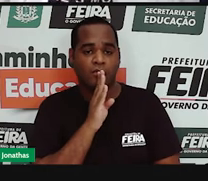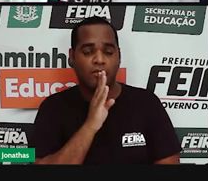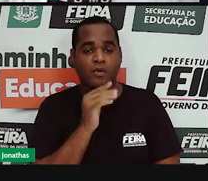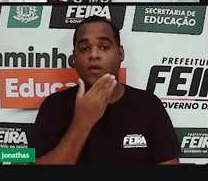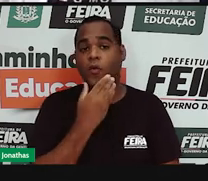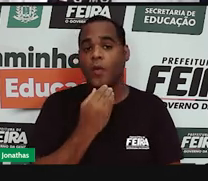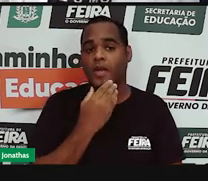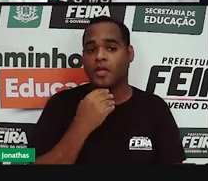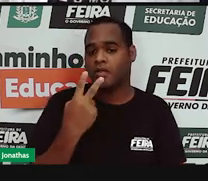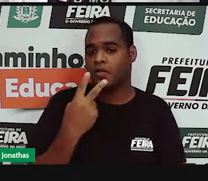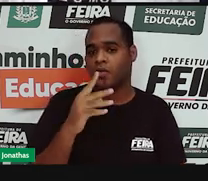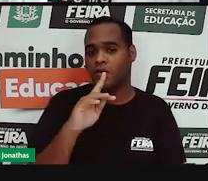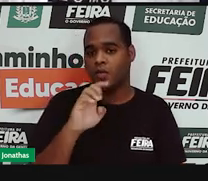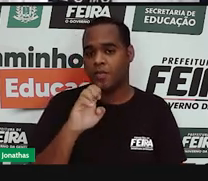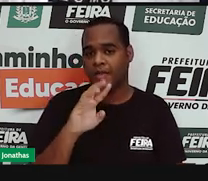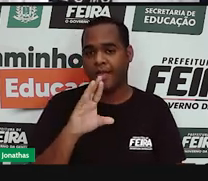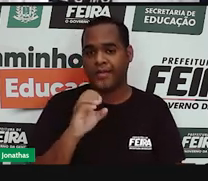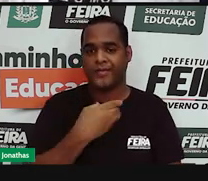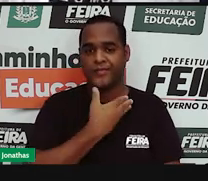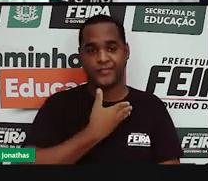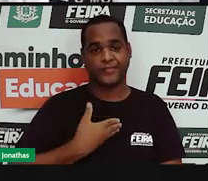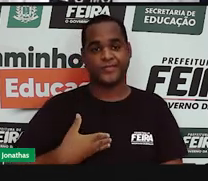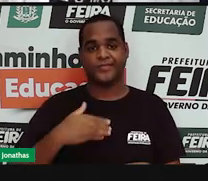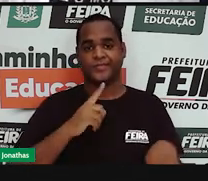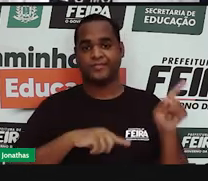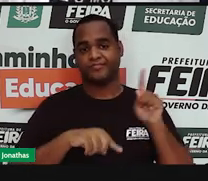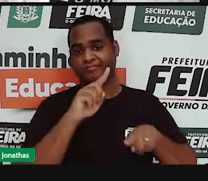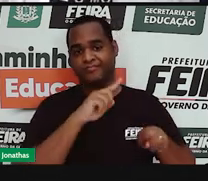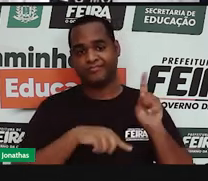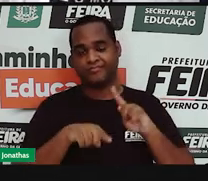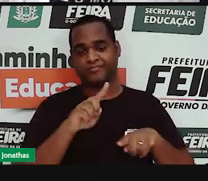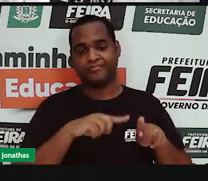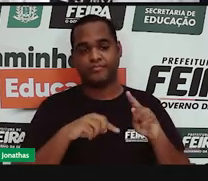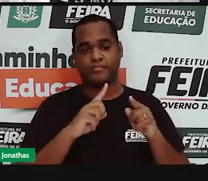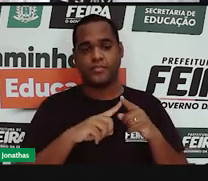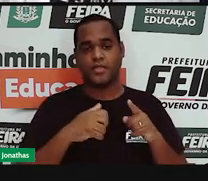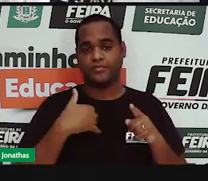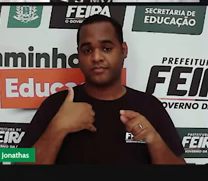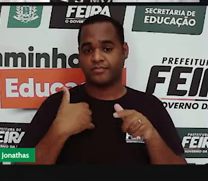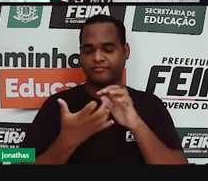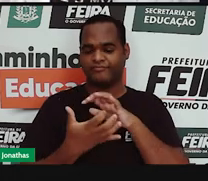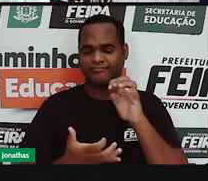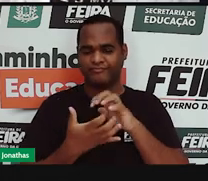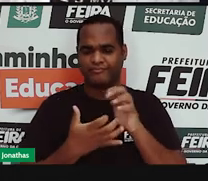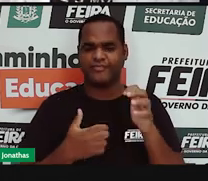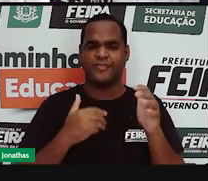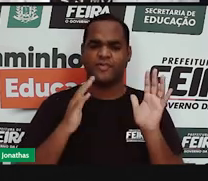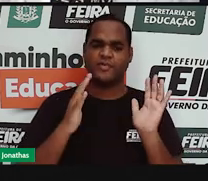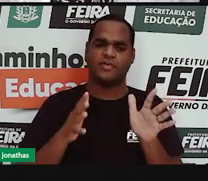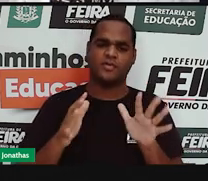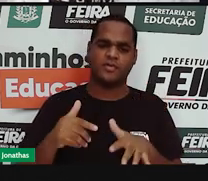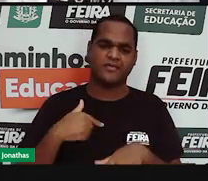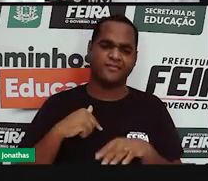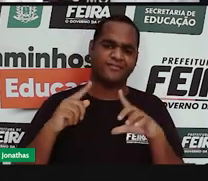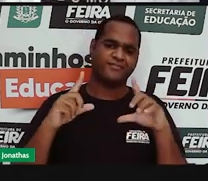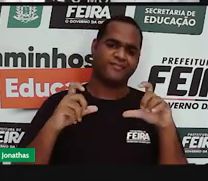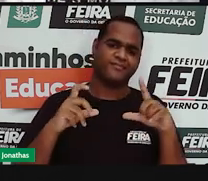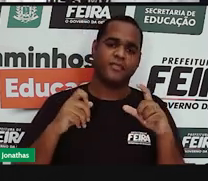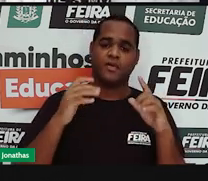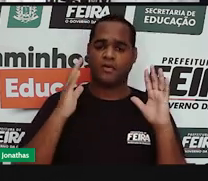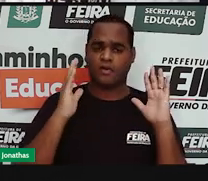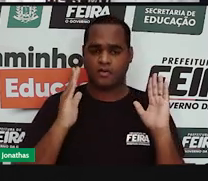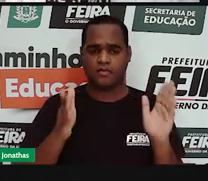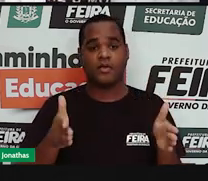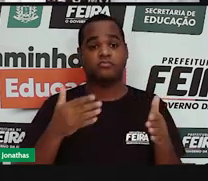está governando, porque já havia um grande desgaste da imagem de Dom Pedro, um grande